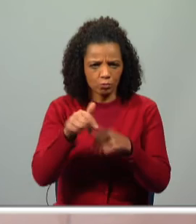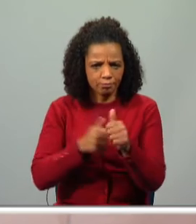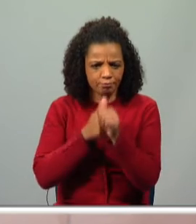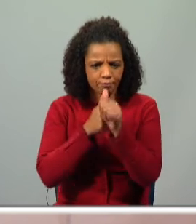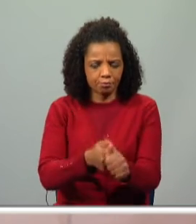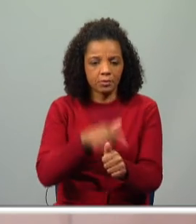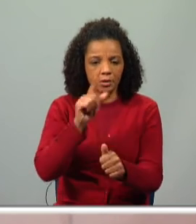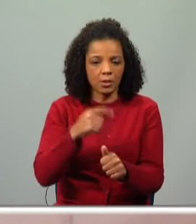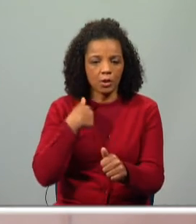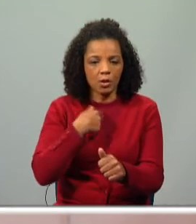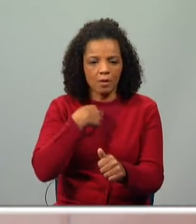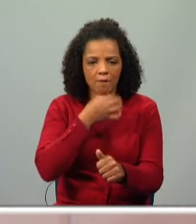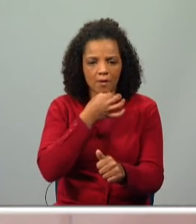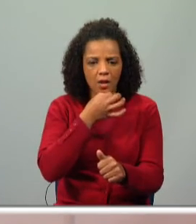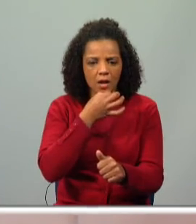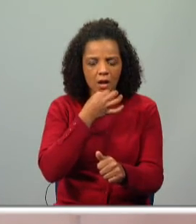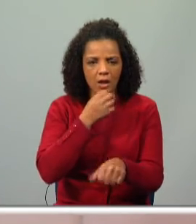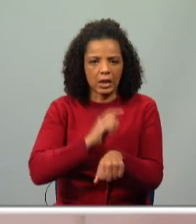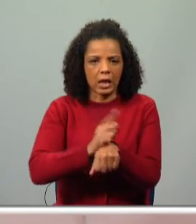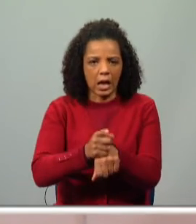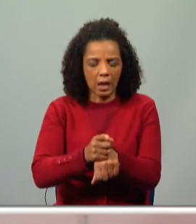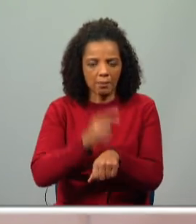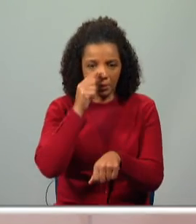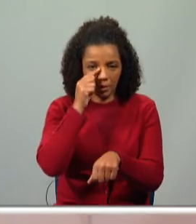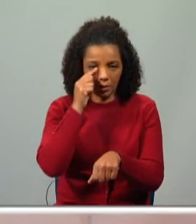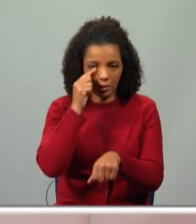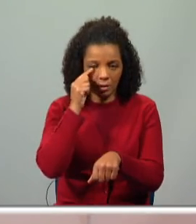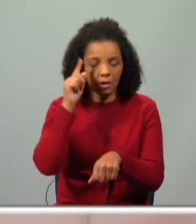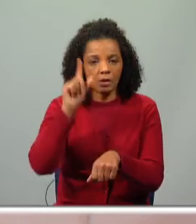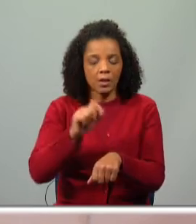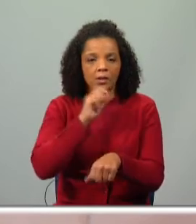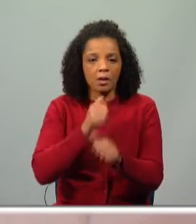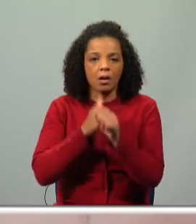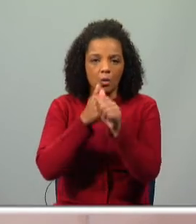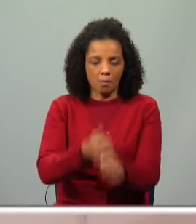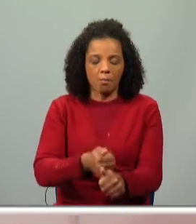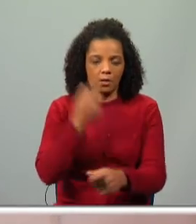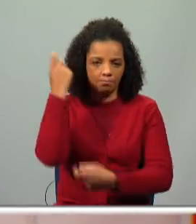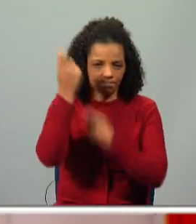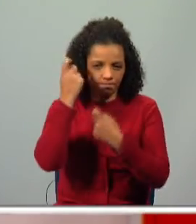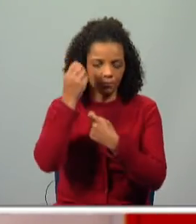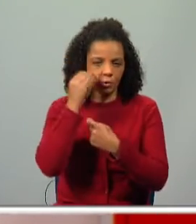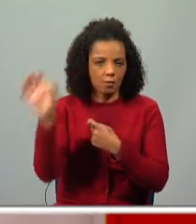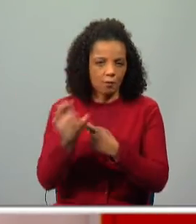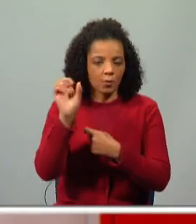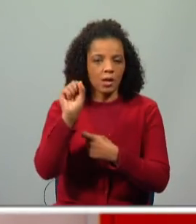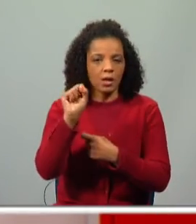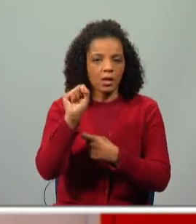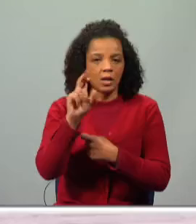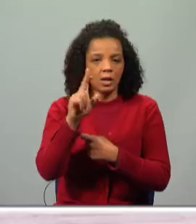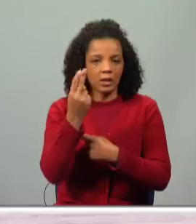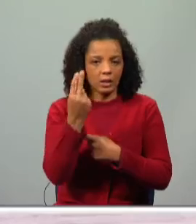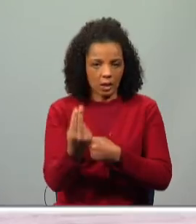acompanhar e que eu não esteja a falar assim muito rápido e que consigas acompanhar aqui o raciocínio dos graus dos